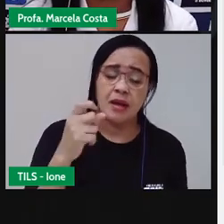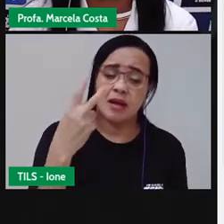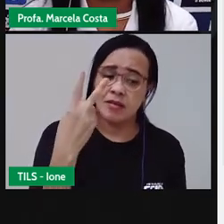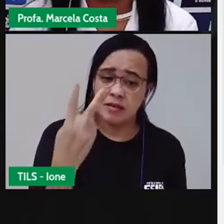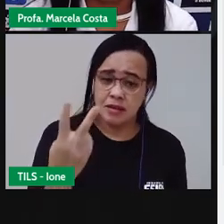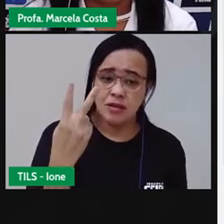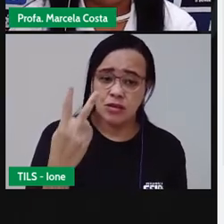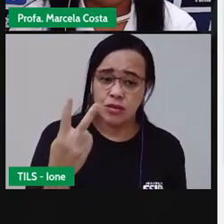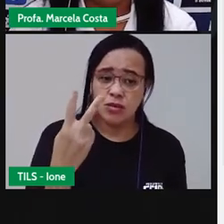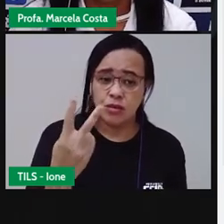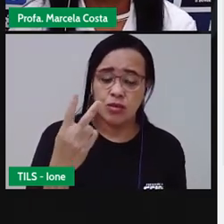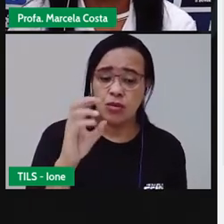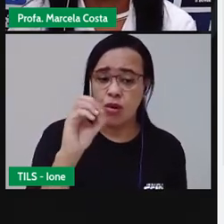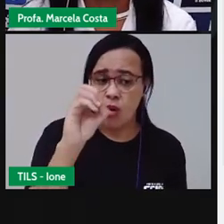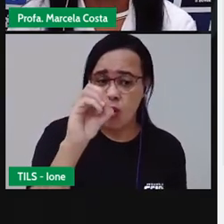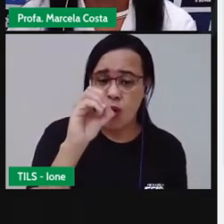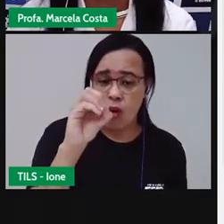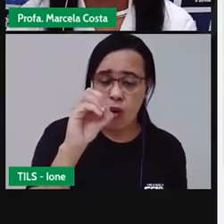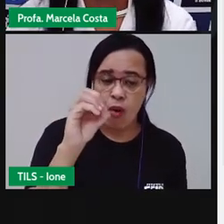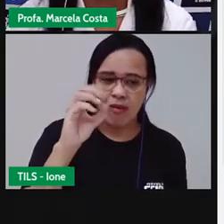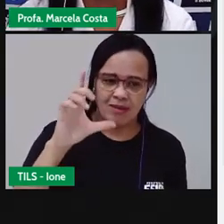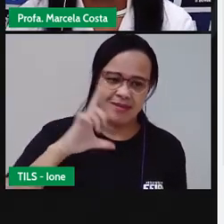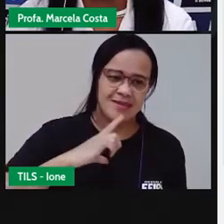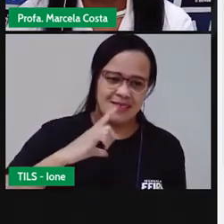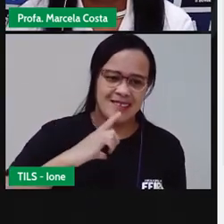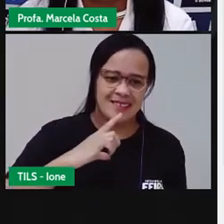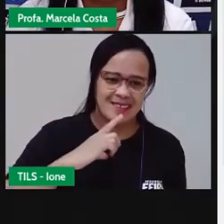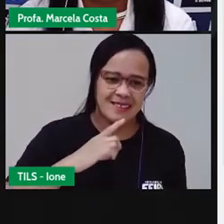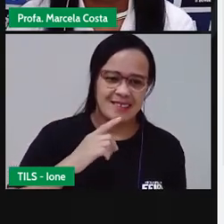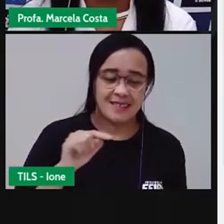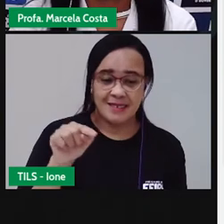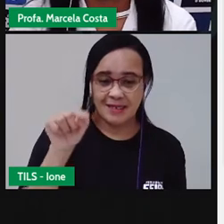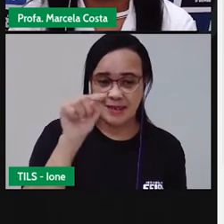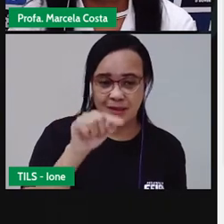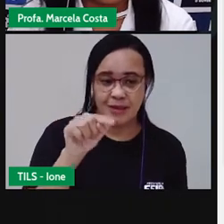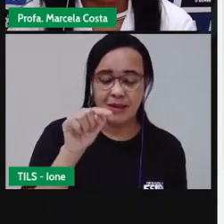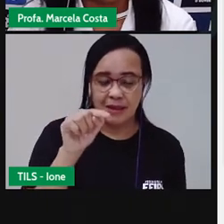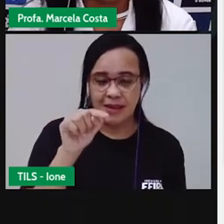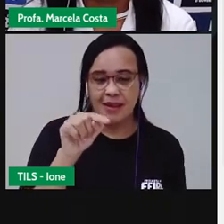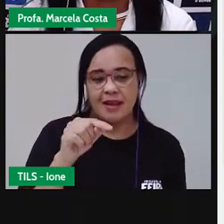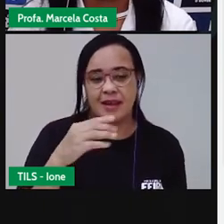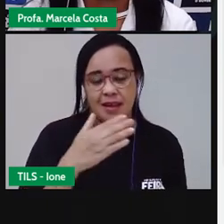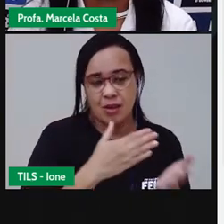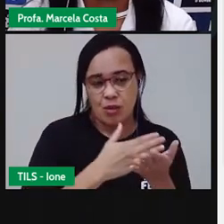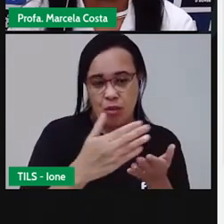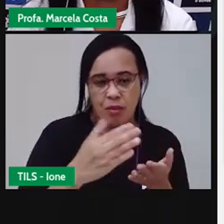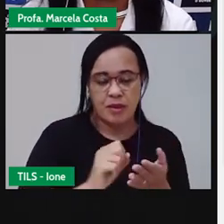vezes a letra O. No início e no final.